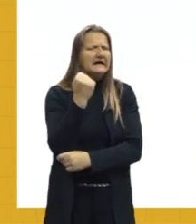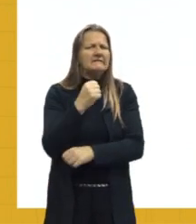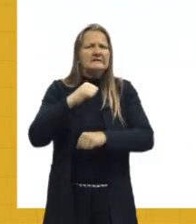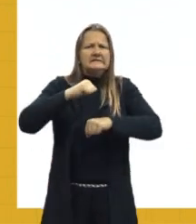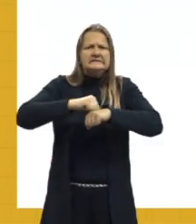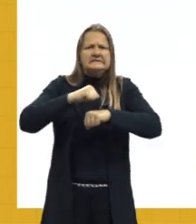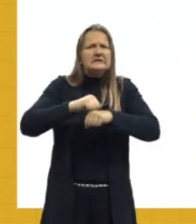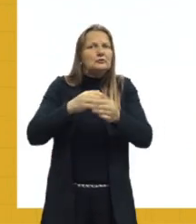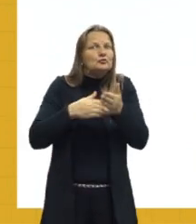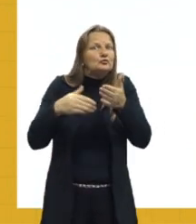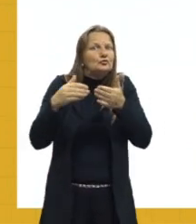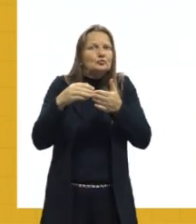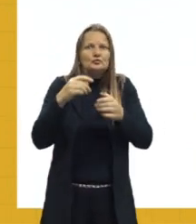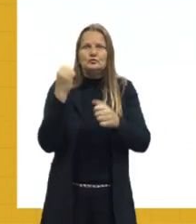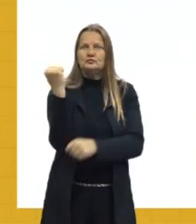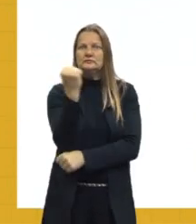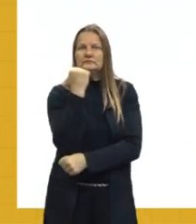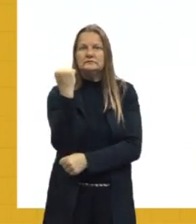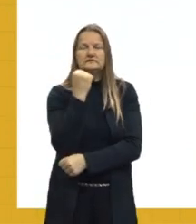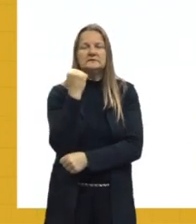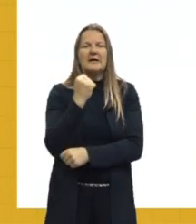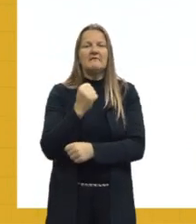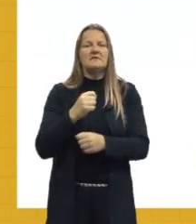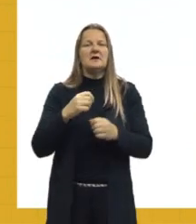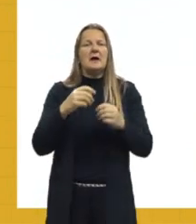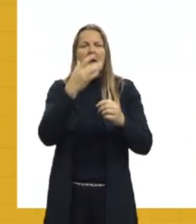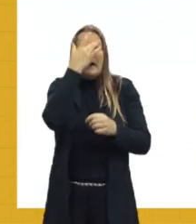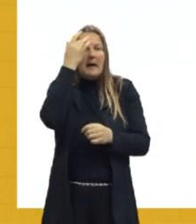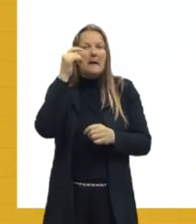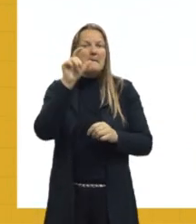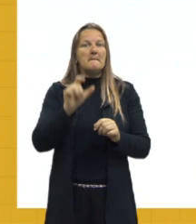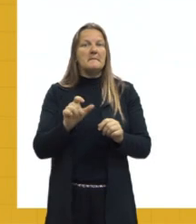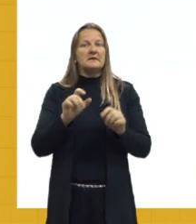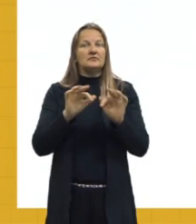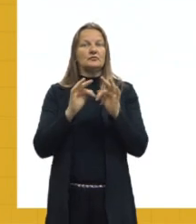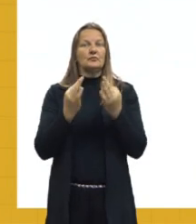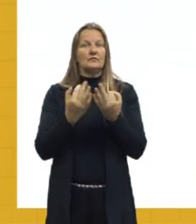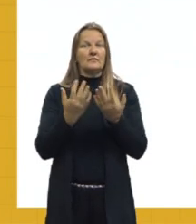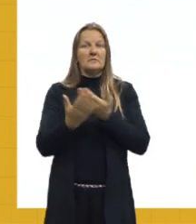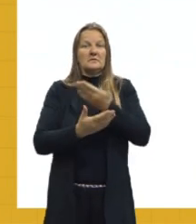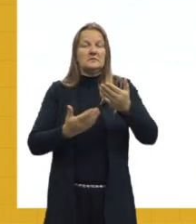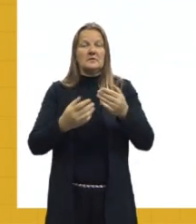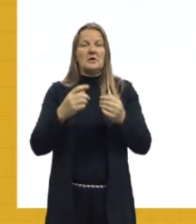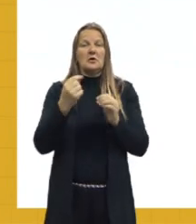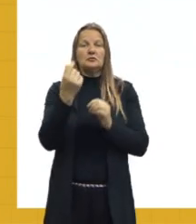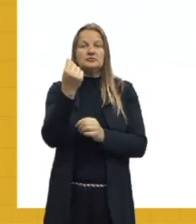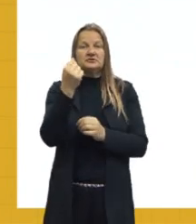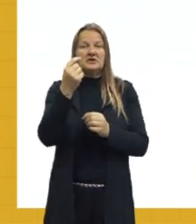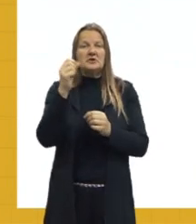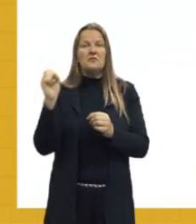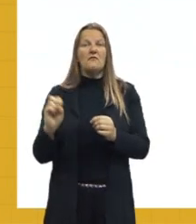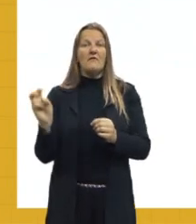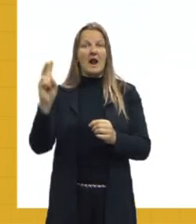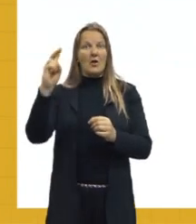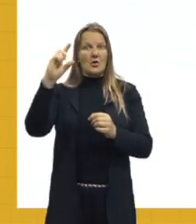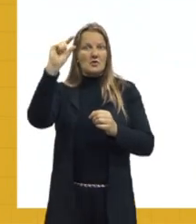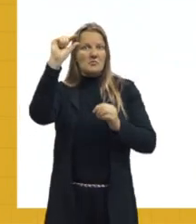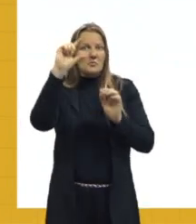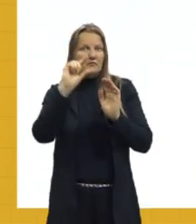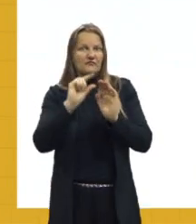perda do poder aquisitivo, né, a tua moeda baixa muito, né. Então, eu trago algumas